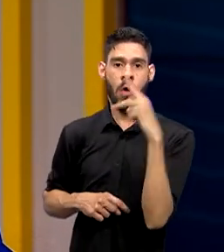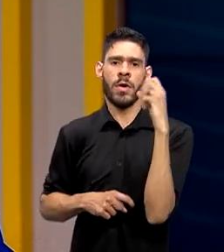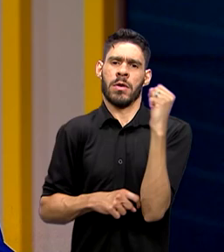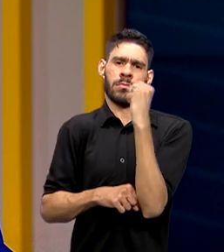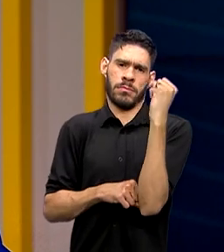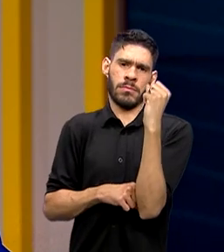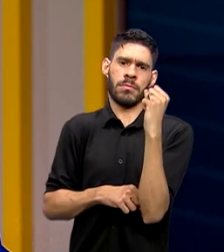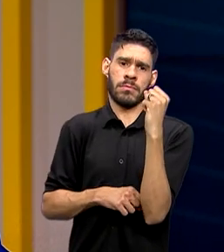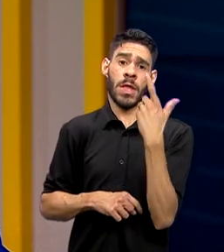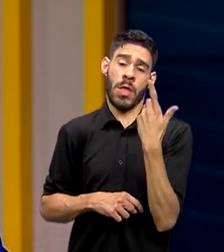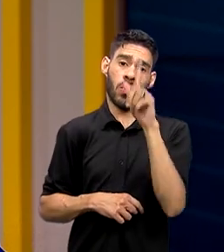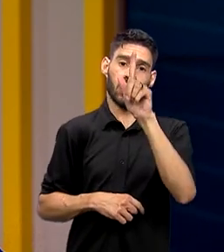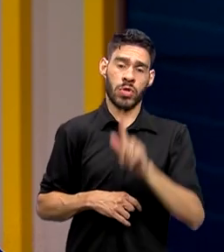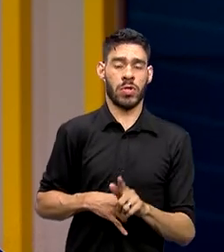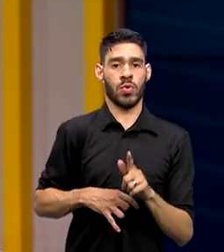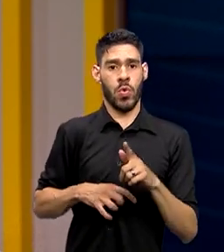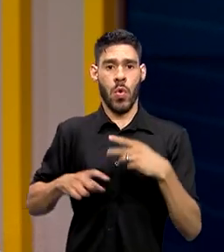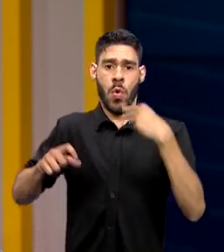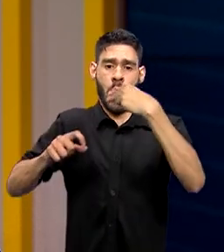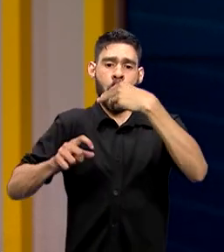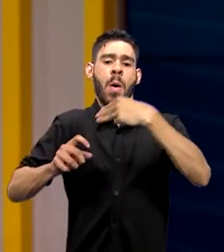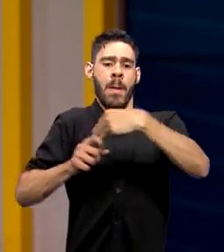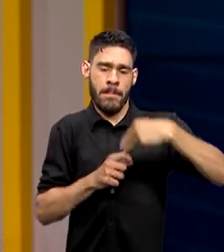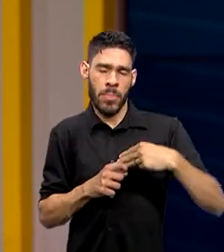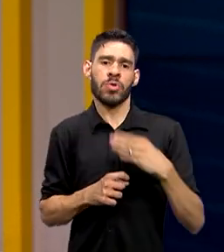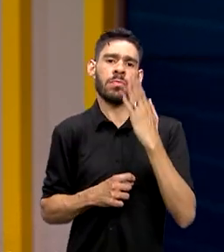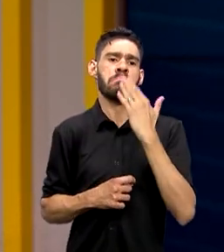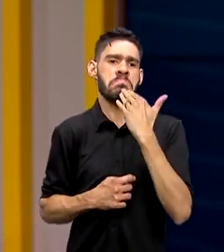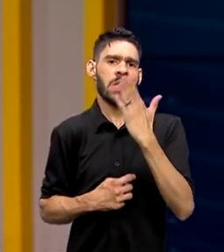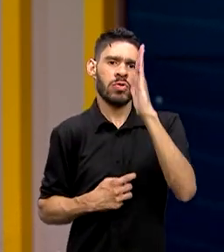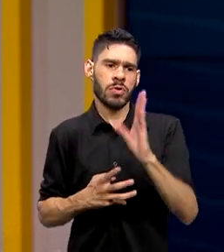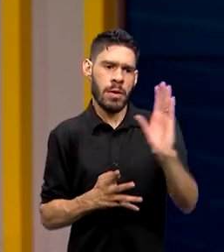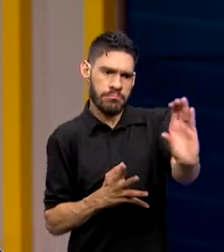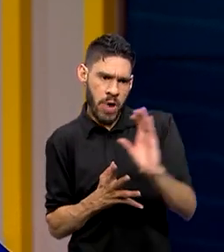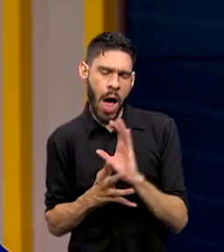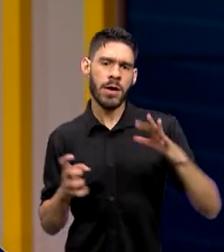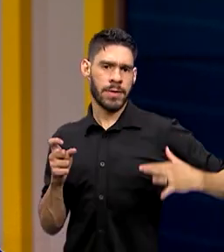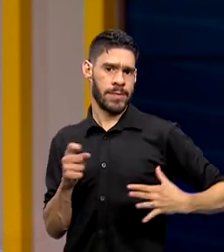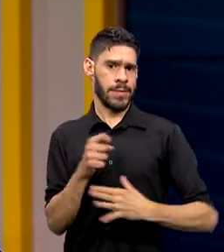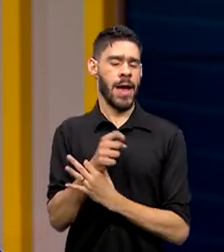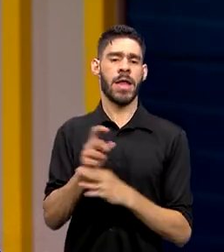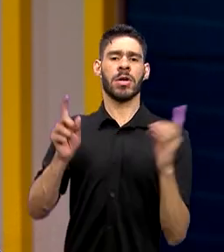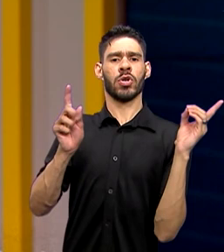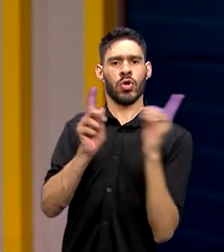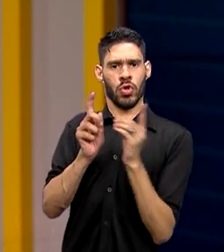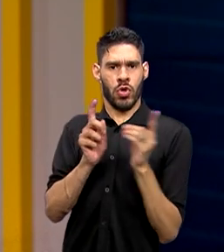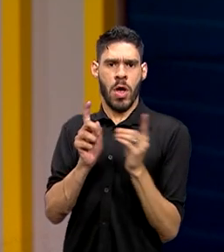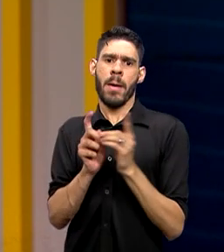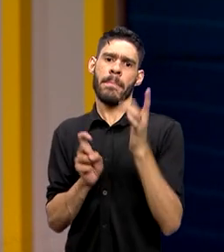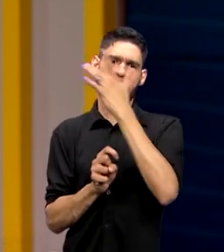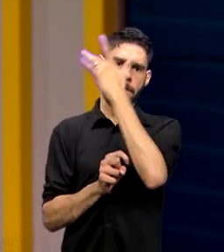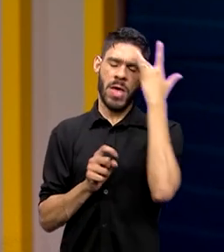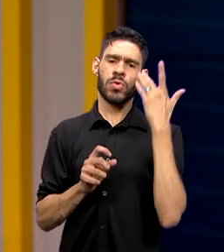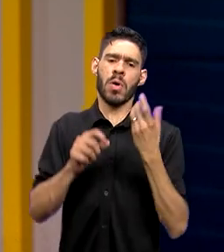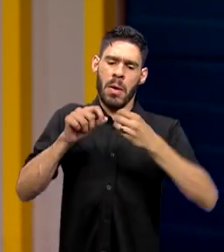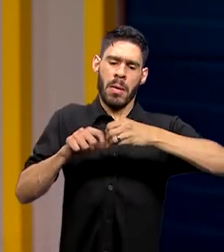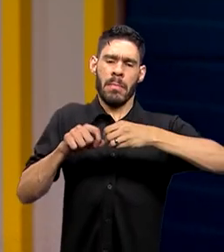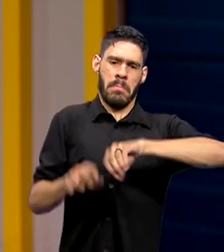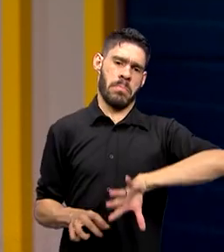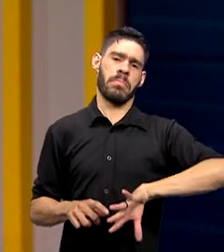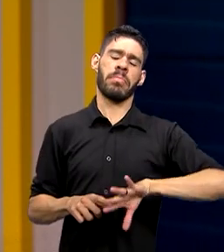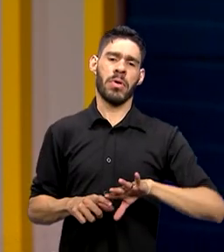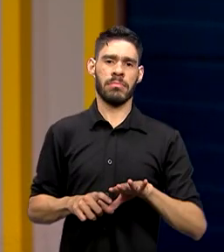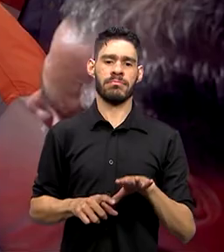Com isso, gestores municipais já puderam solicitar recursos que vão garantir o atendimento para quem foi afetado pelas